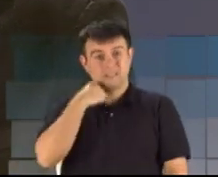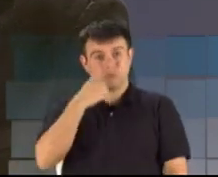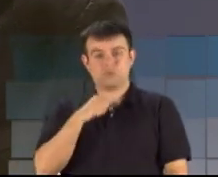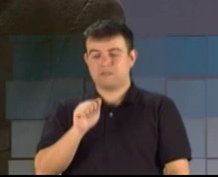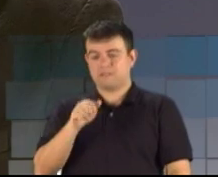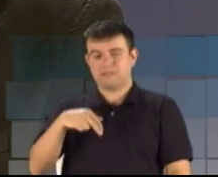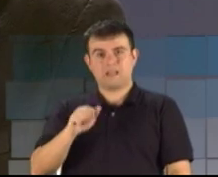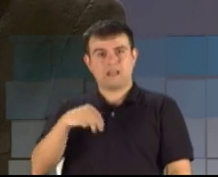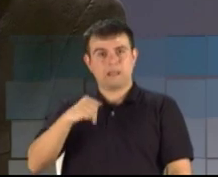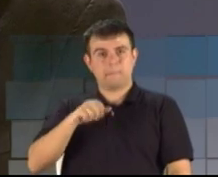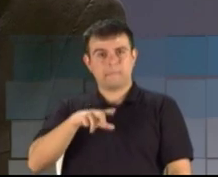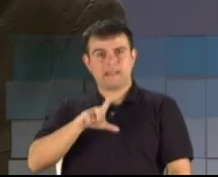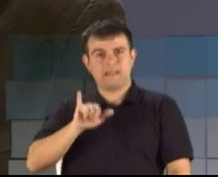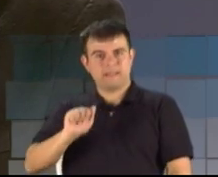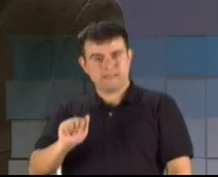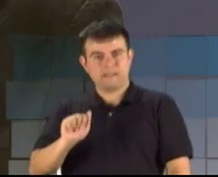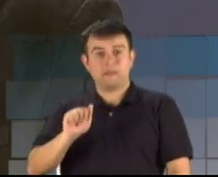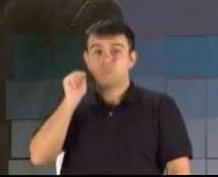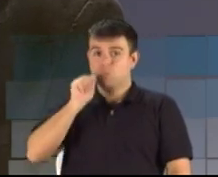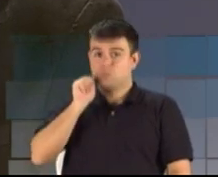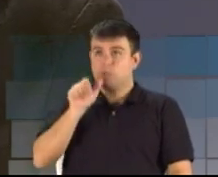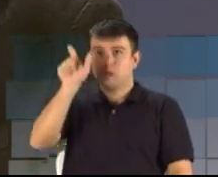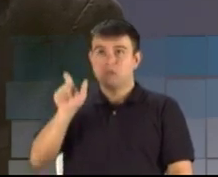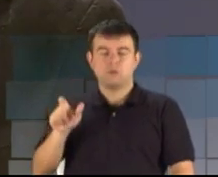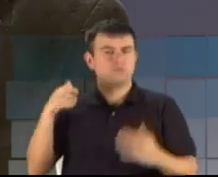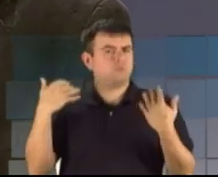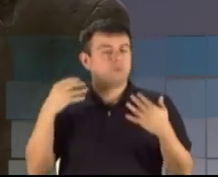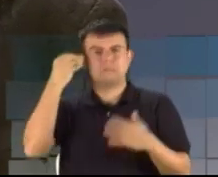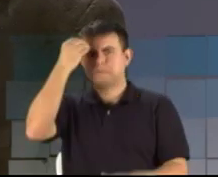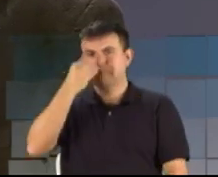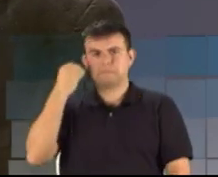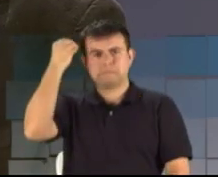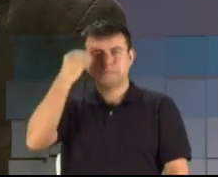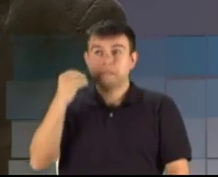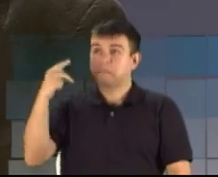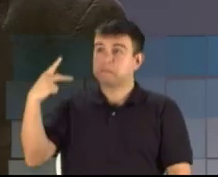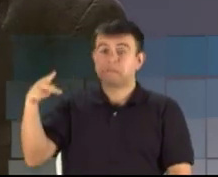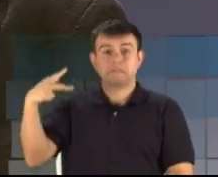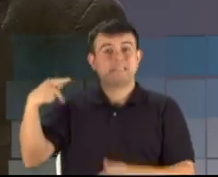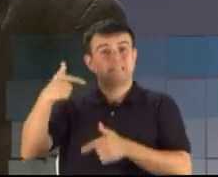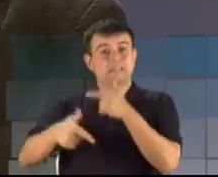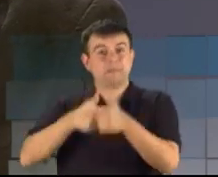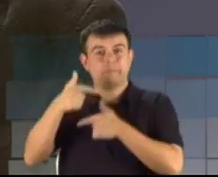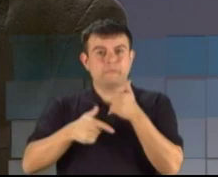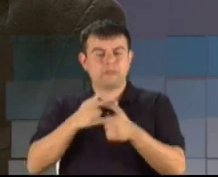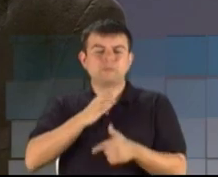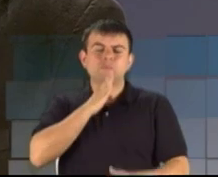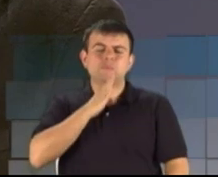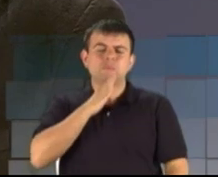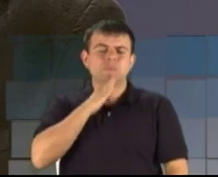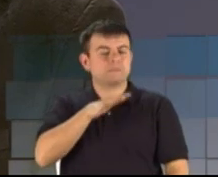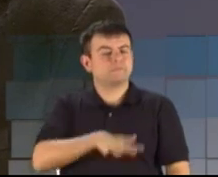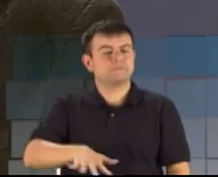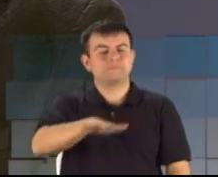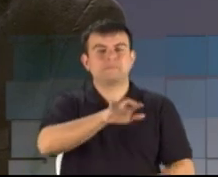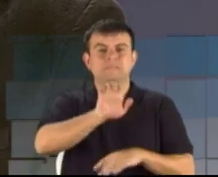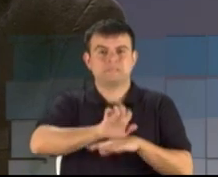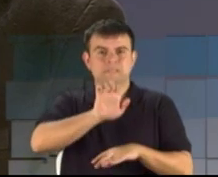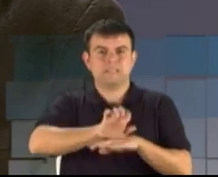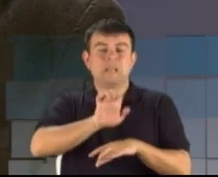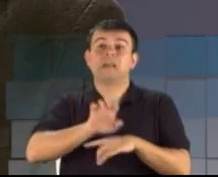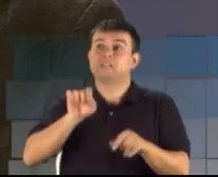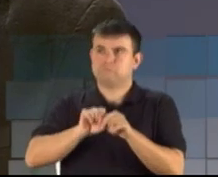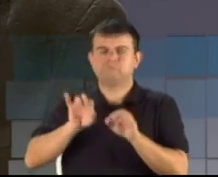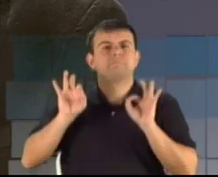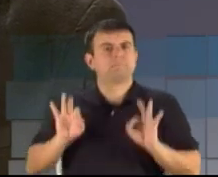mulher experiente, que tem um trabalho prestado, conhece esse estado, vai fazer, junto conosco, um